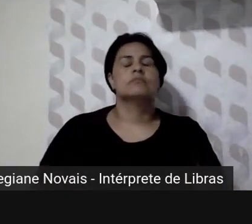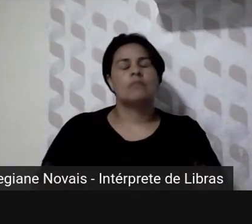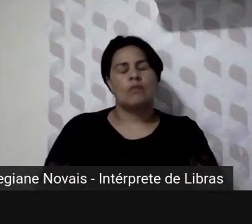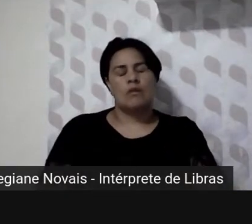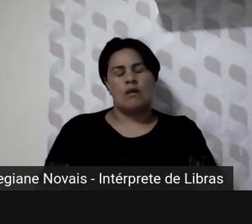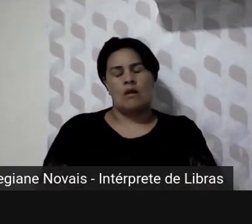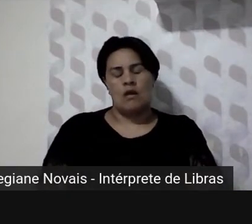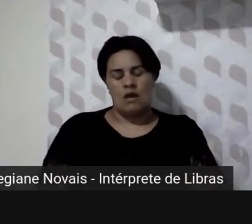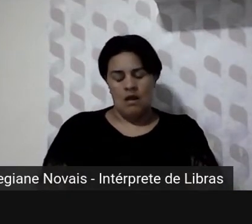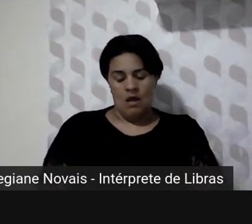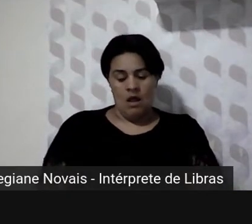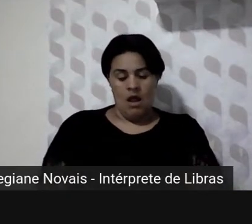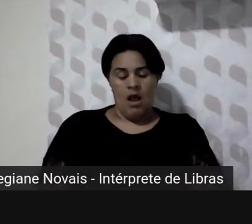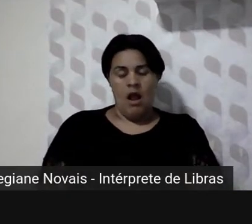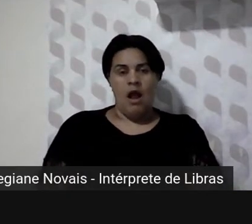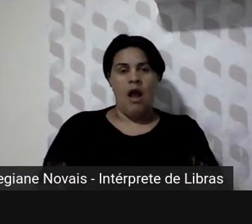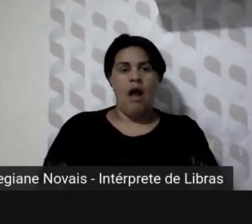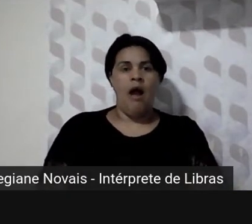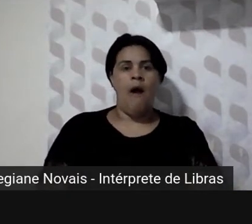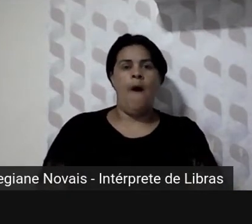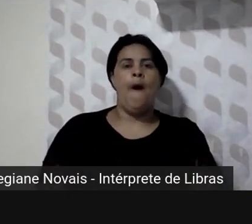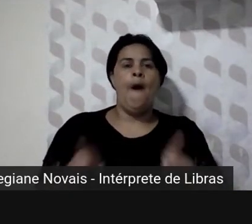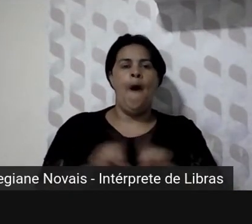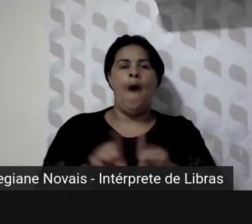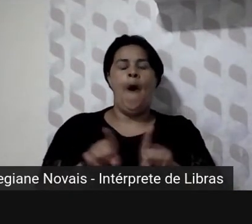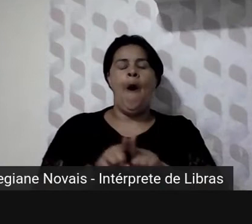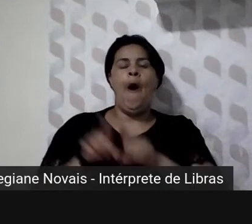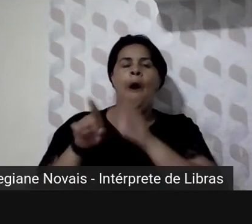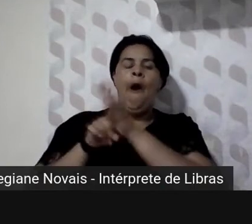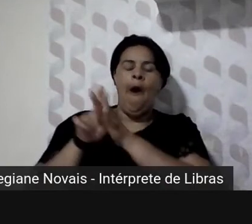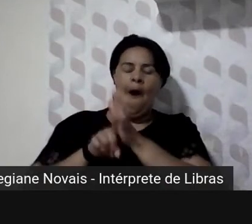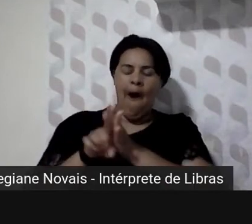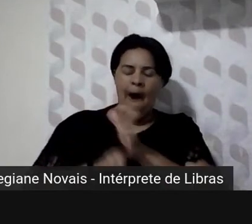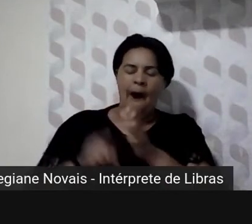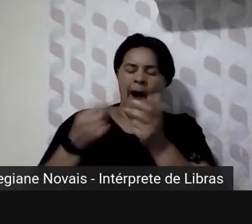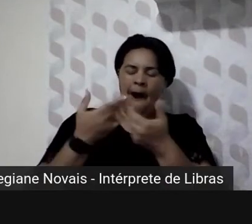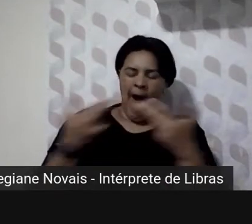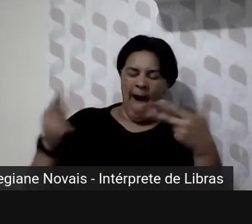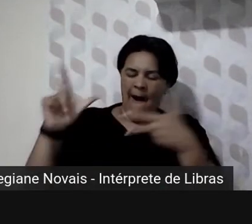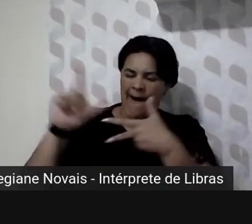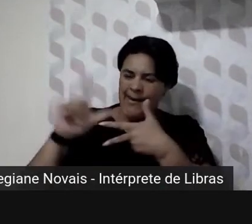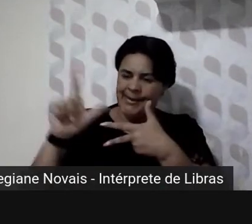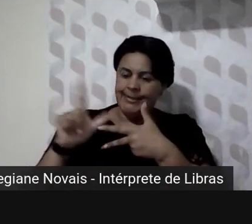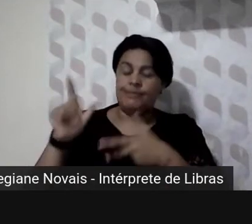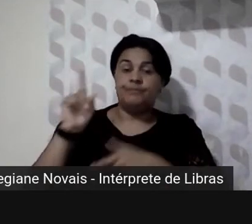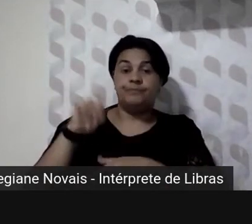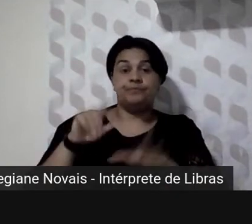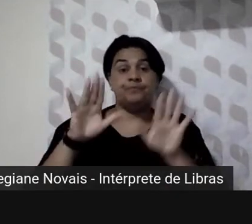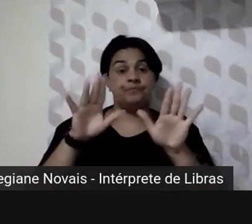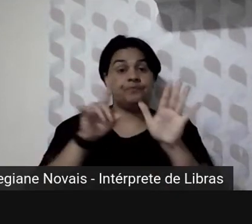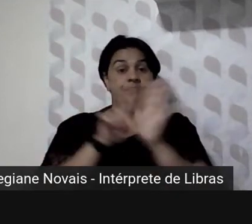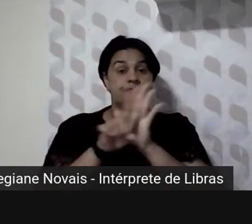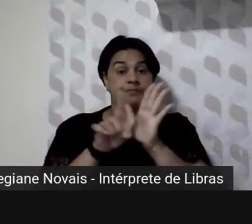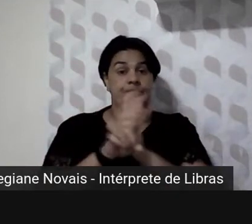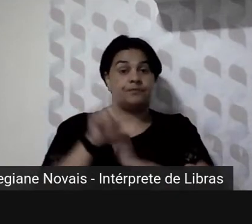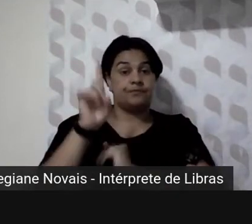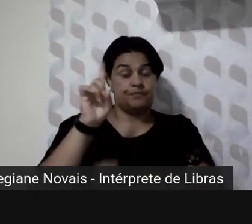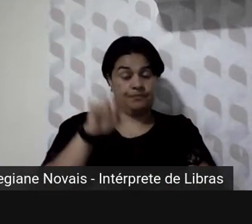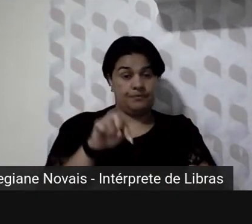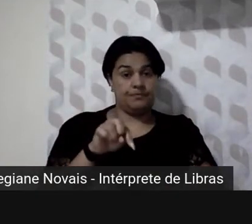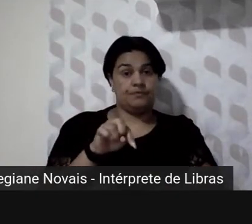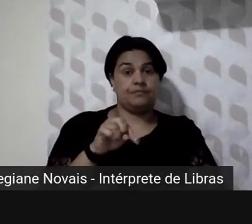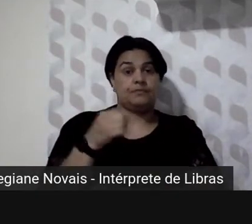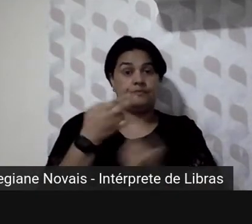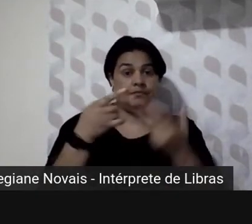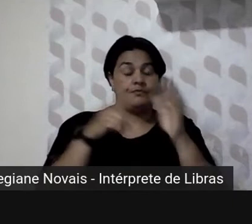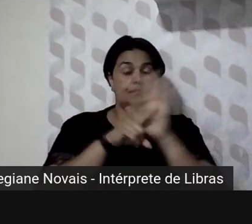digital dos anais quanto do serviço de pesquisa legislativa essa pergunta é até uma pesquisa é uma pesquisa